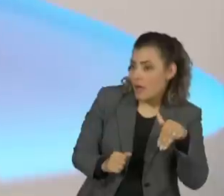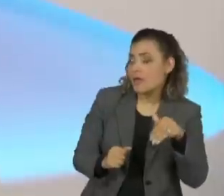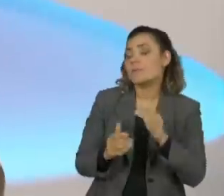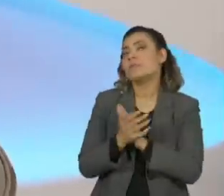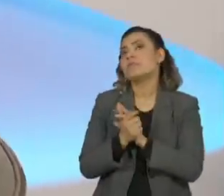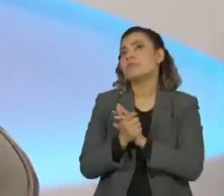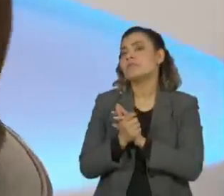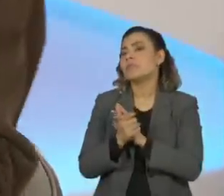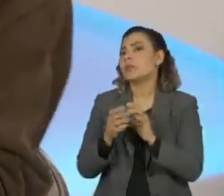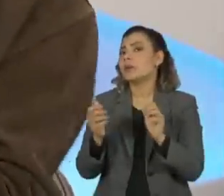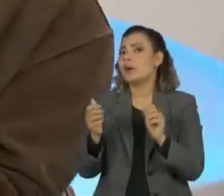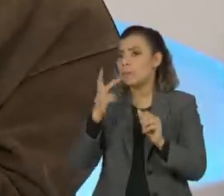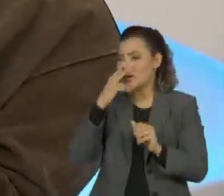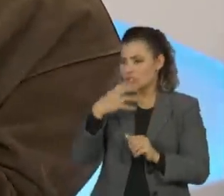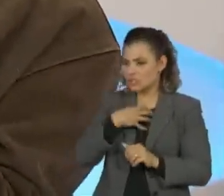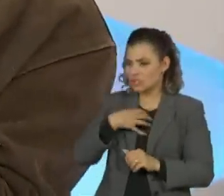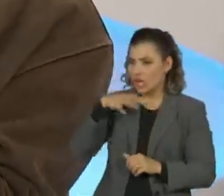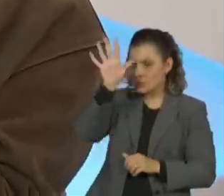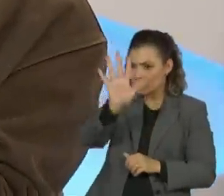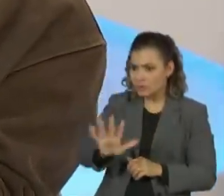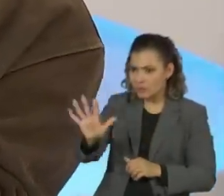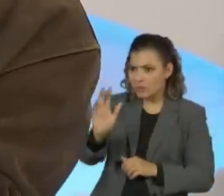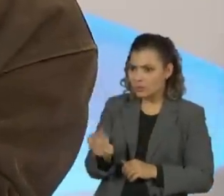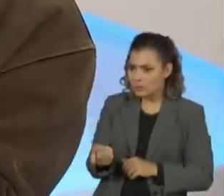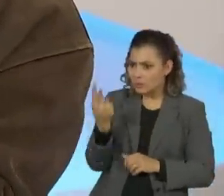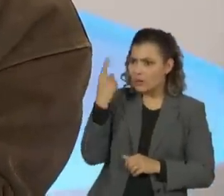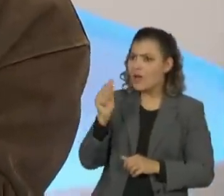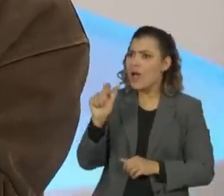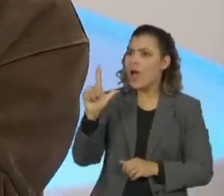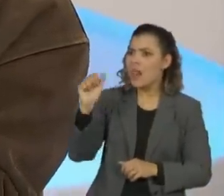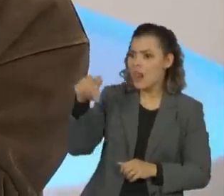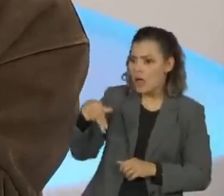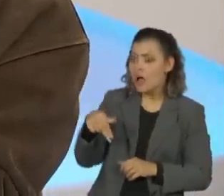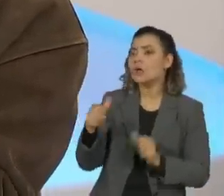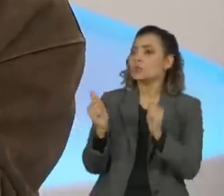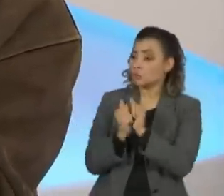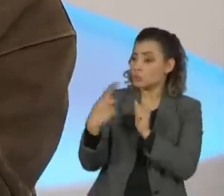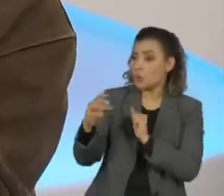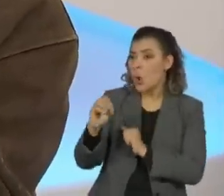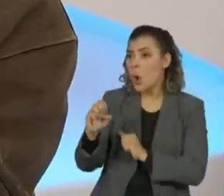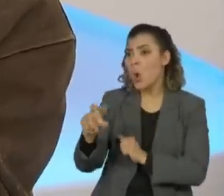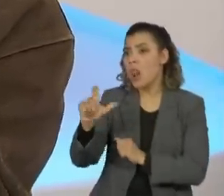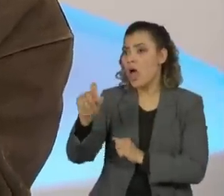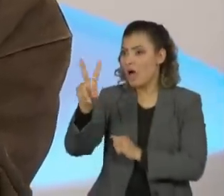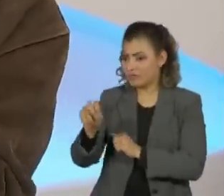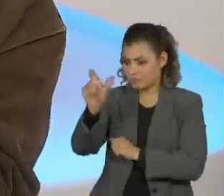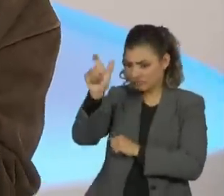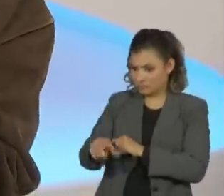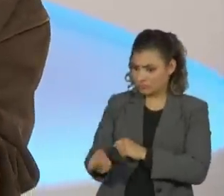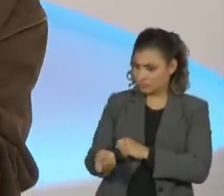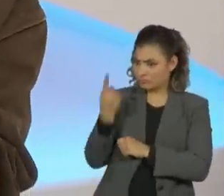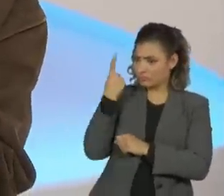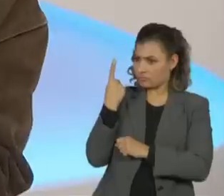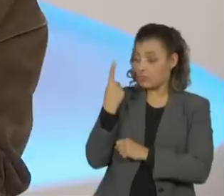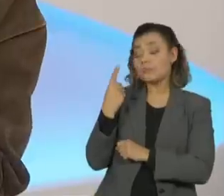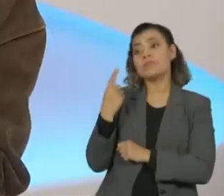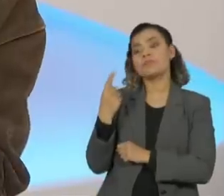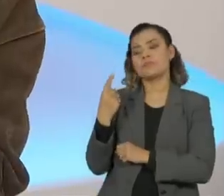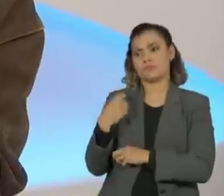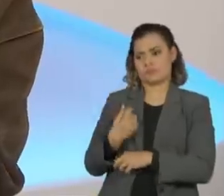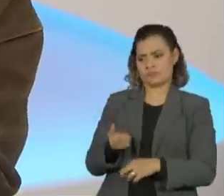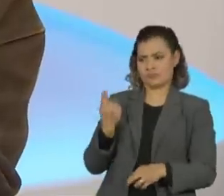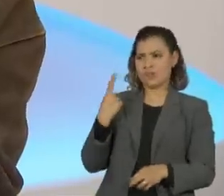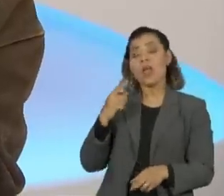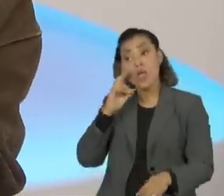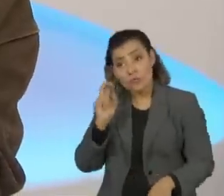com uma persona completamente diferente do que eu conhecia. É claro que, desde que eu conheço o Olavo, vejo que ele é uma